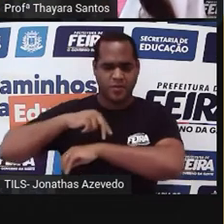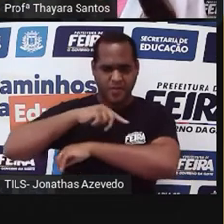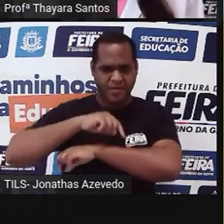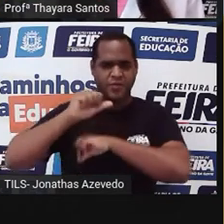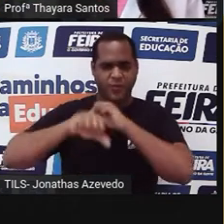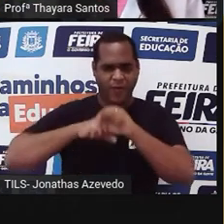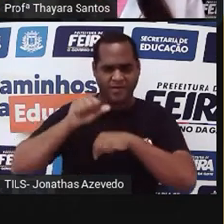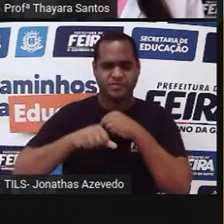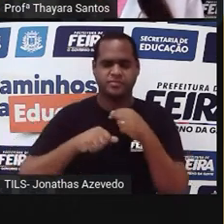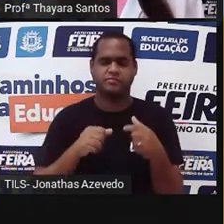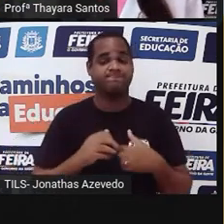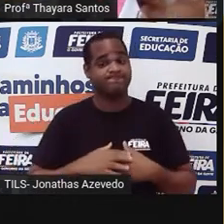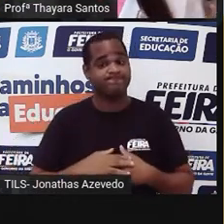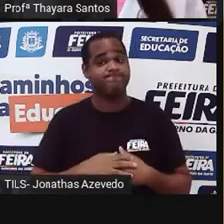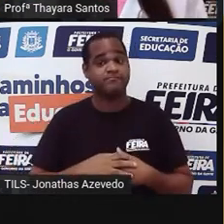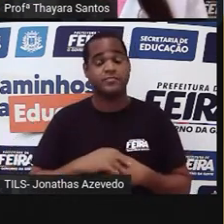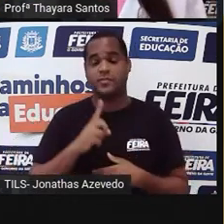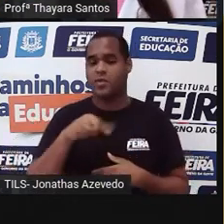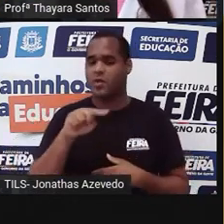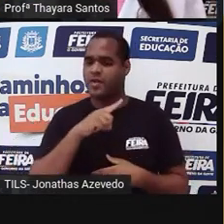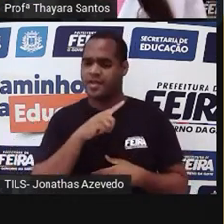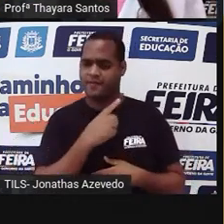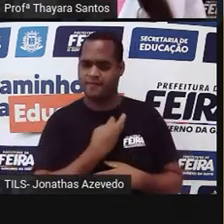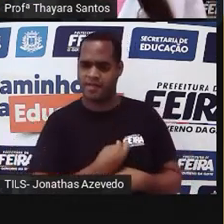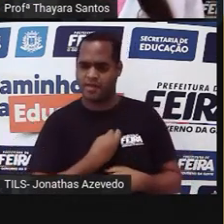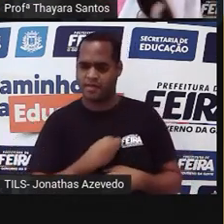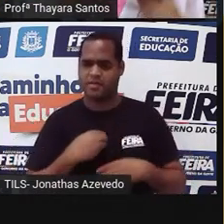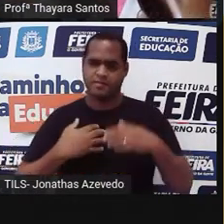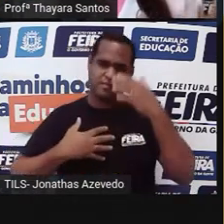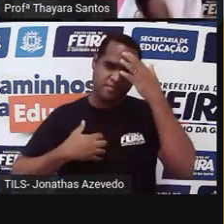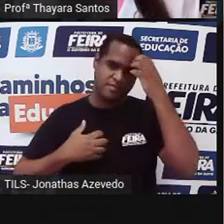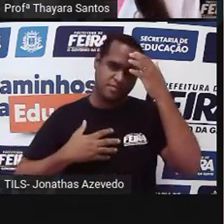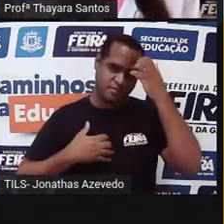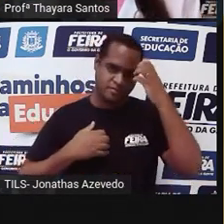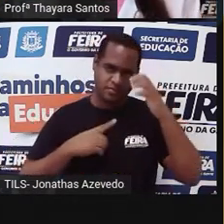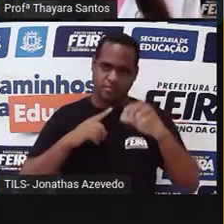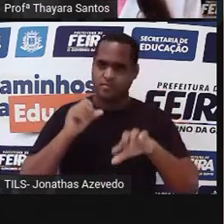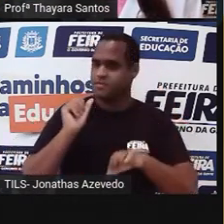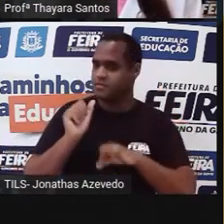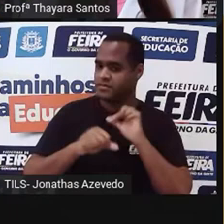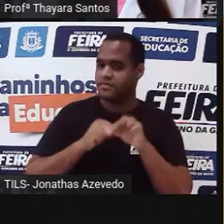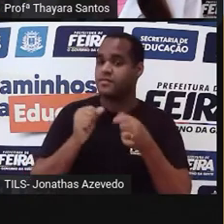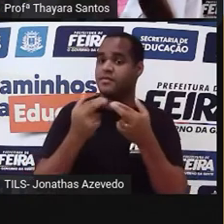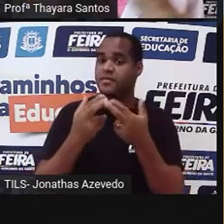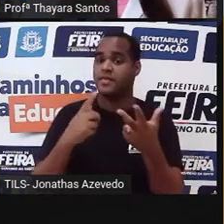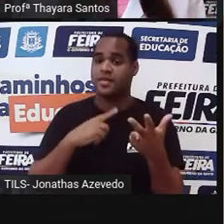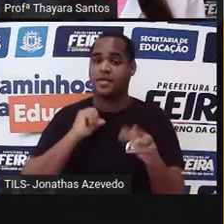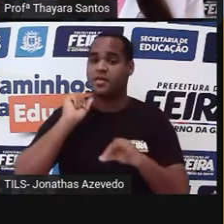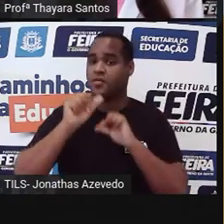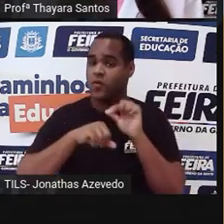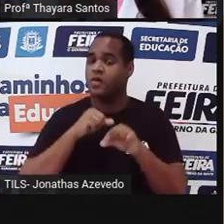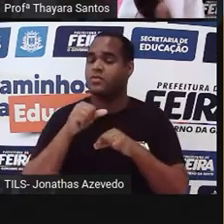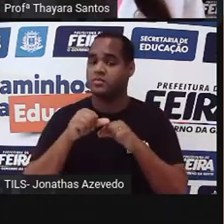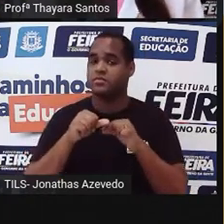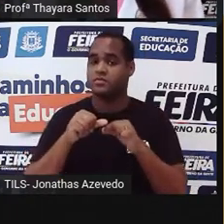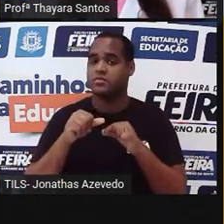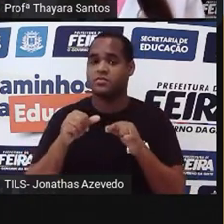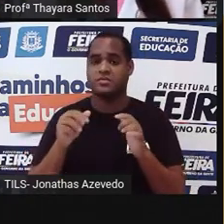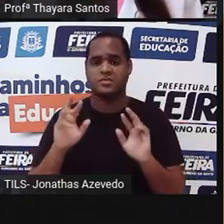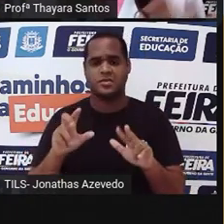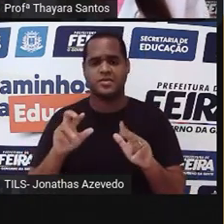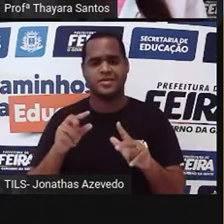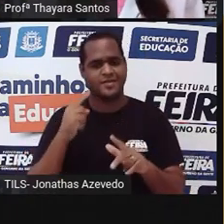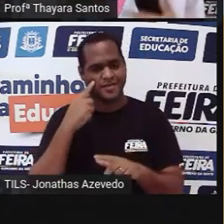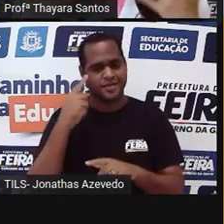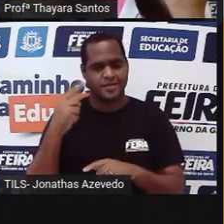Até porque, se isso fosse verdade, não existiria mais macacos, né? Todos eles já teriam virado seres humanos. Então, isso daí também já é uma